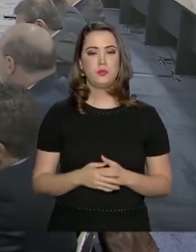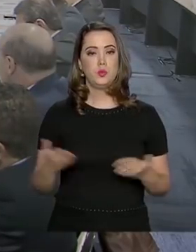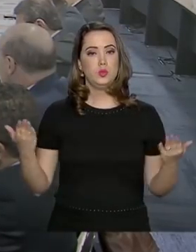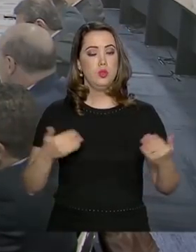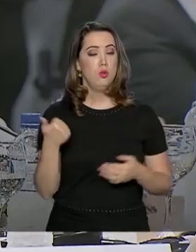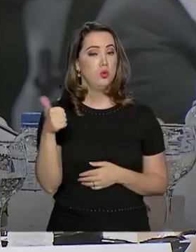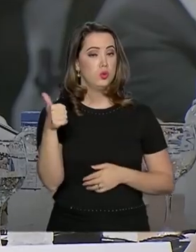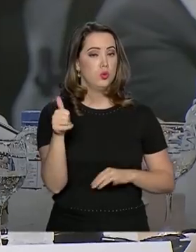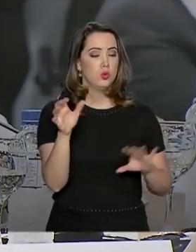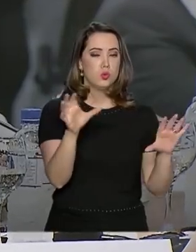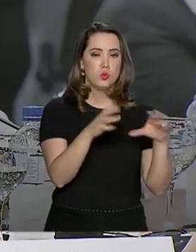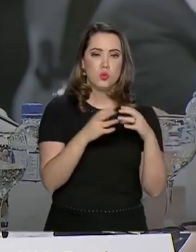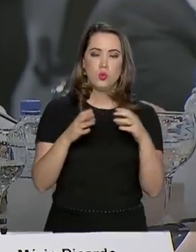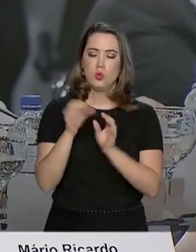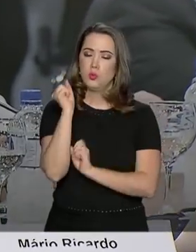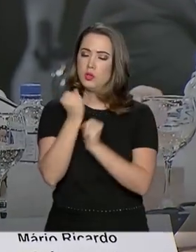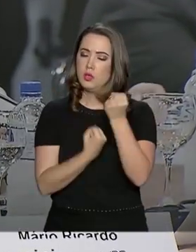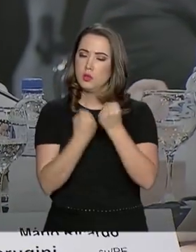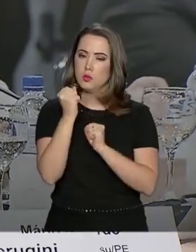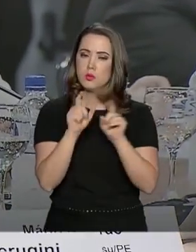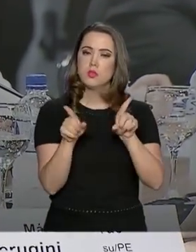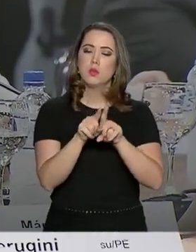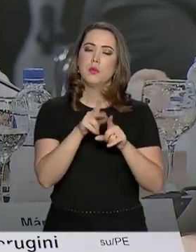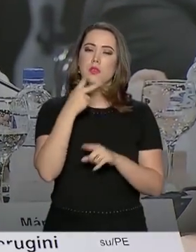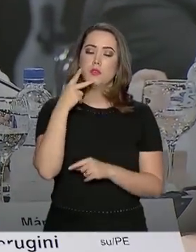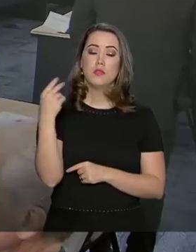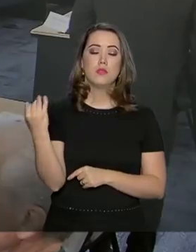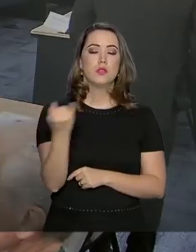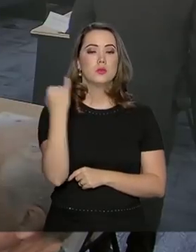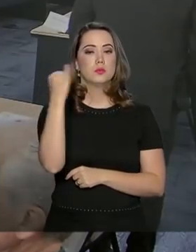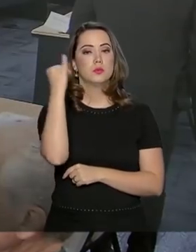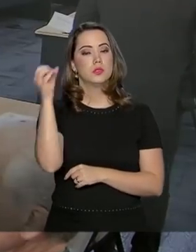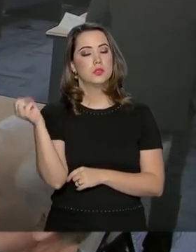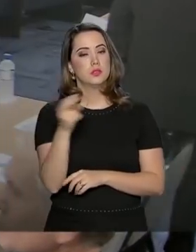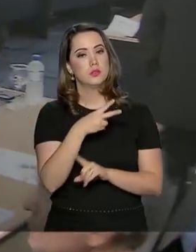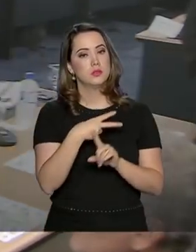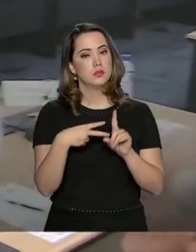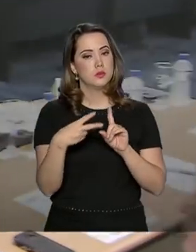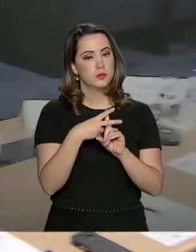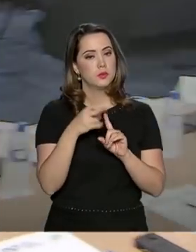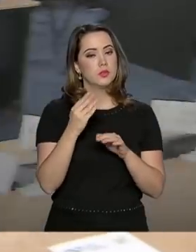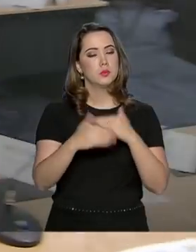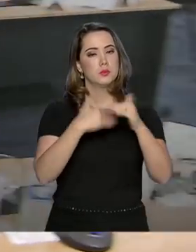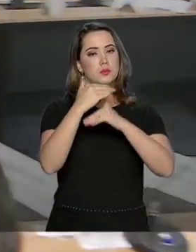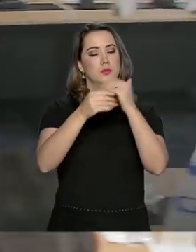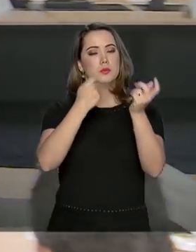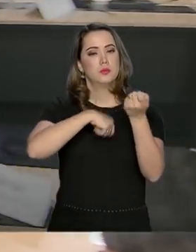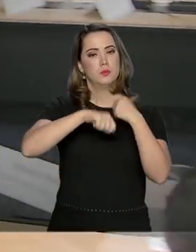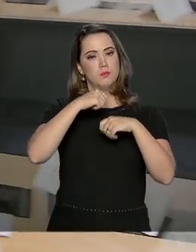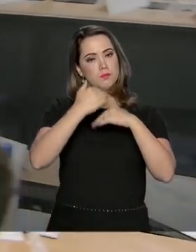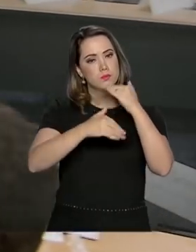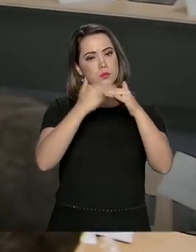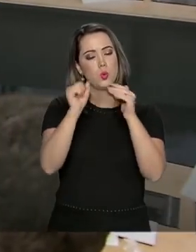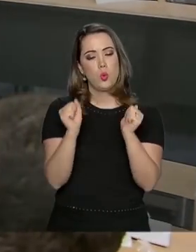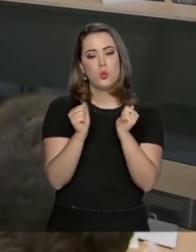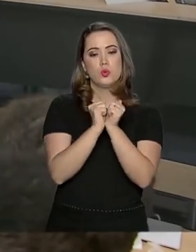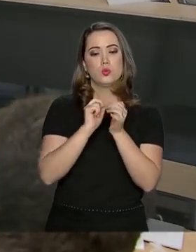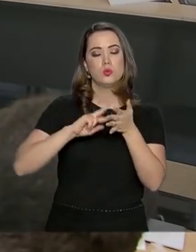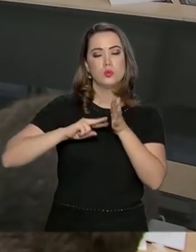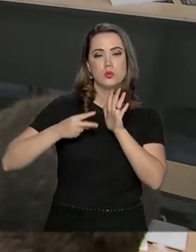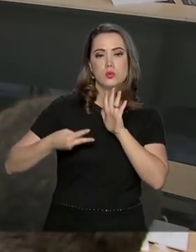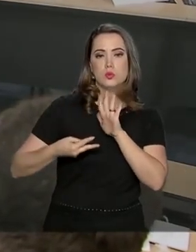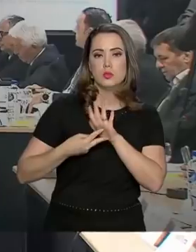11 setores industriais também defendeu a nova previdência para a retomada do crescimento econômico. Juntos, eles